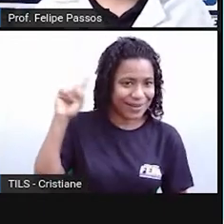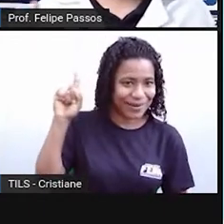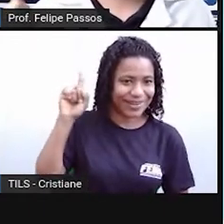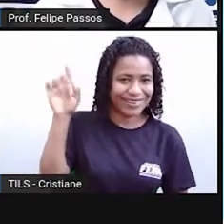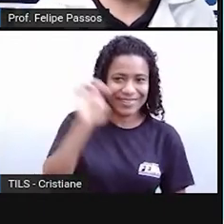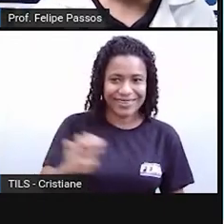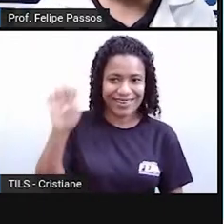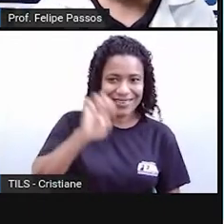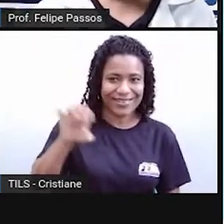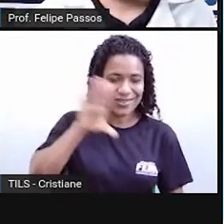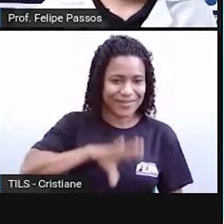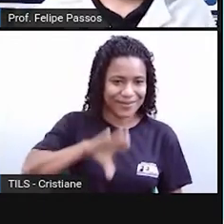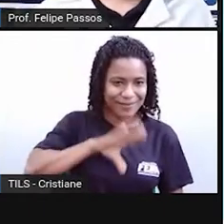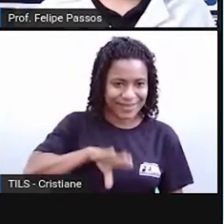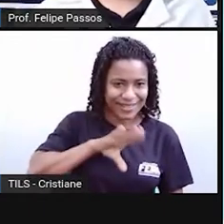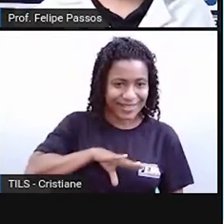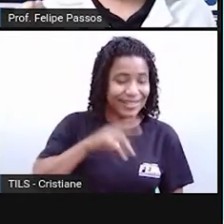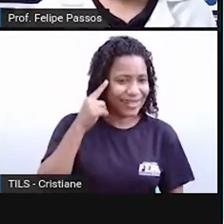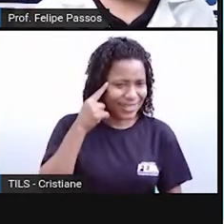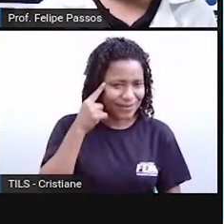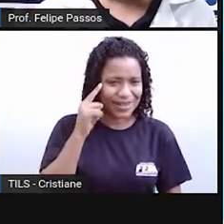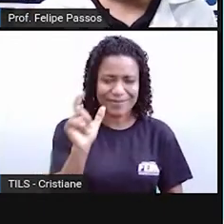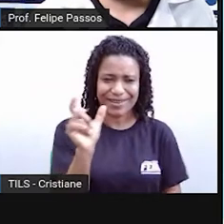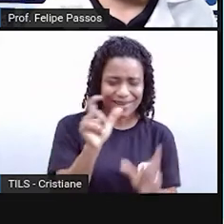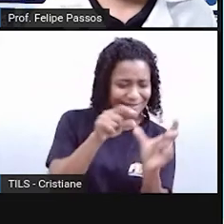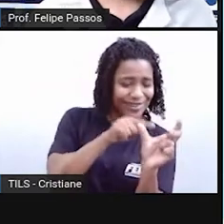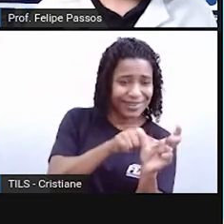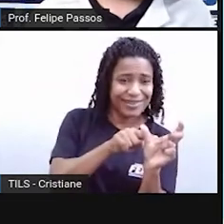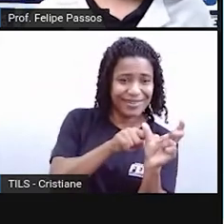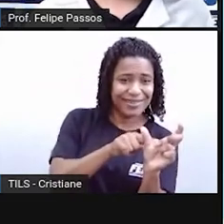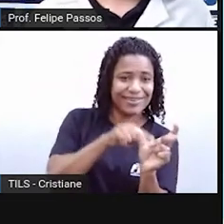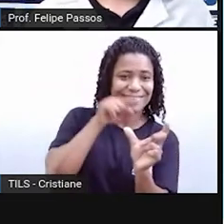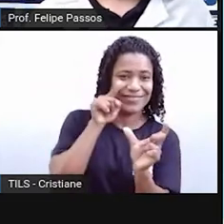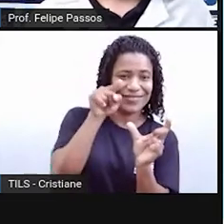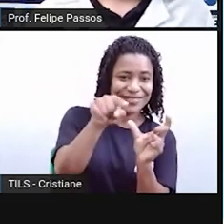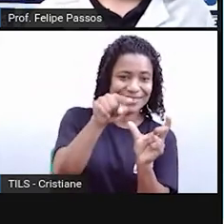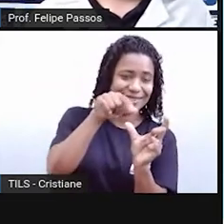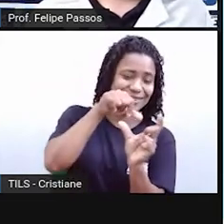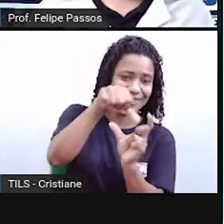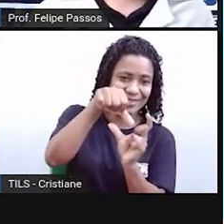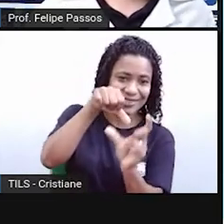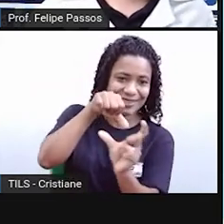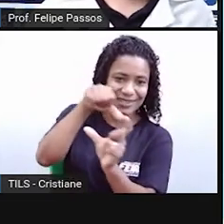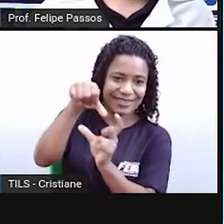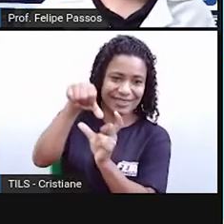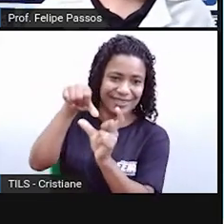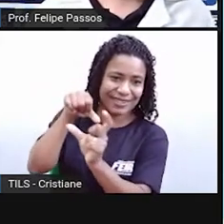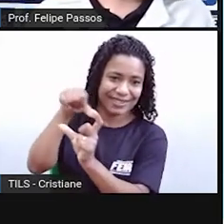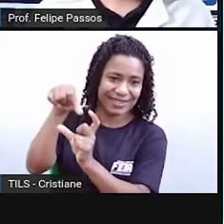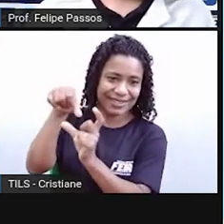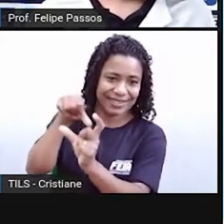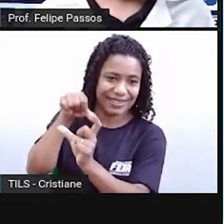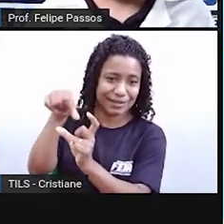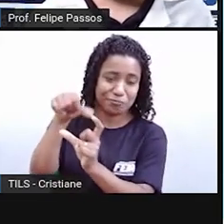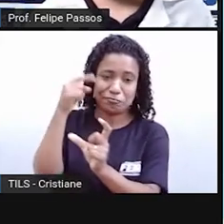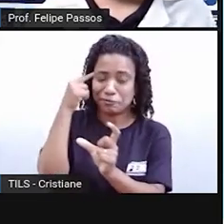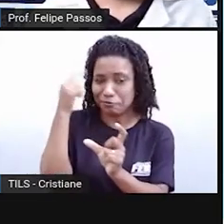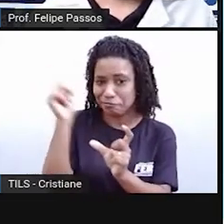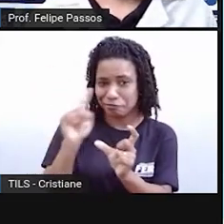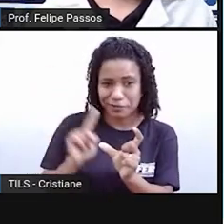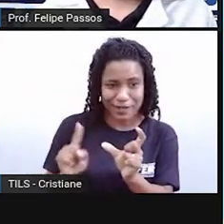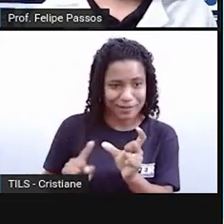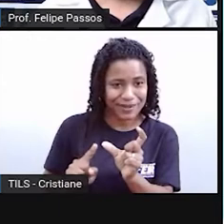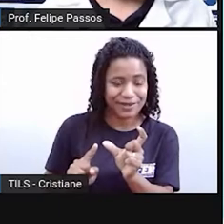virou vós mercê, depois virou você e agora a gente usa ser. Vai ter mais alguma modificação? Não sei.